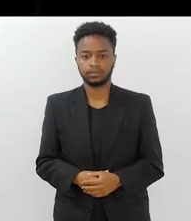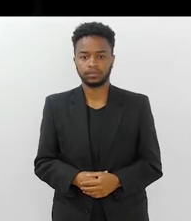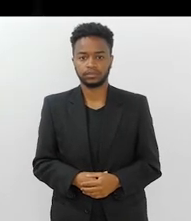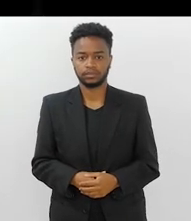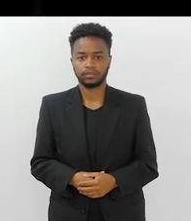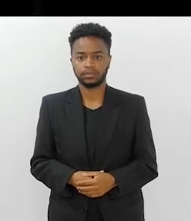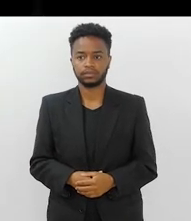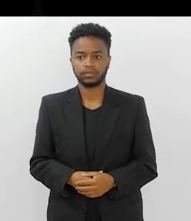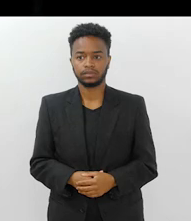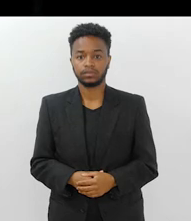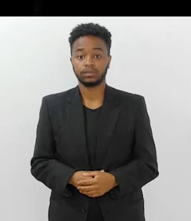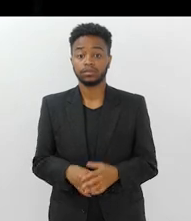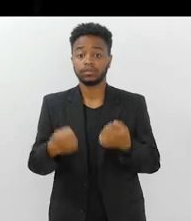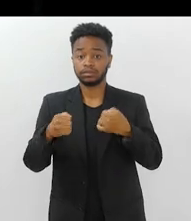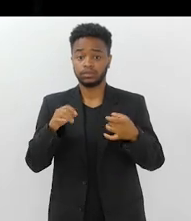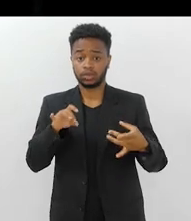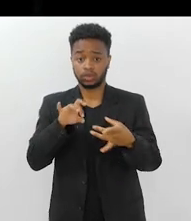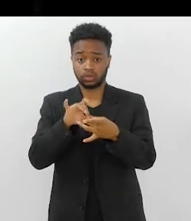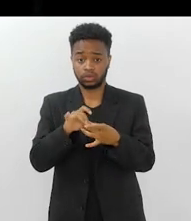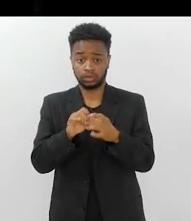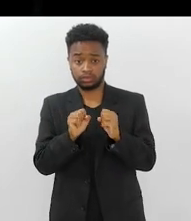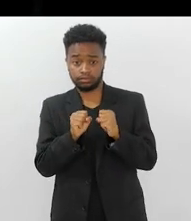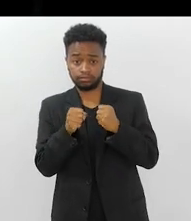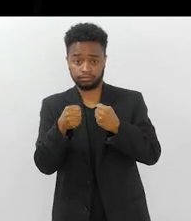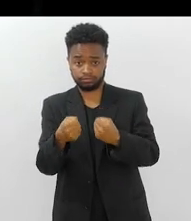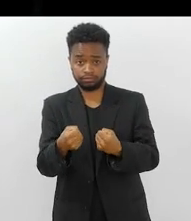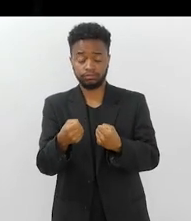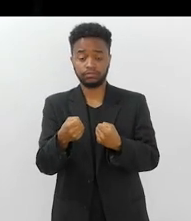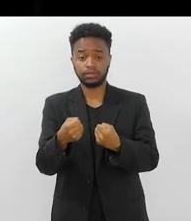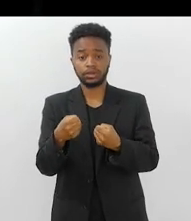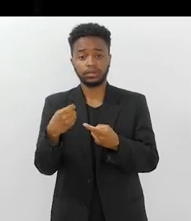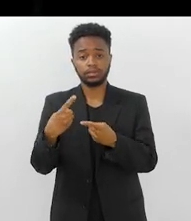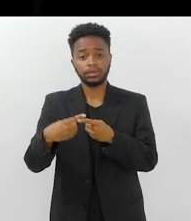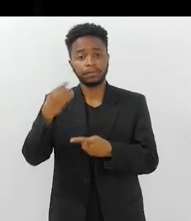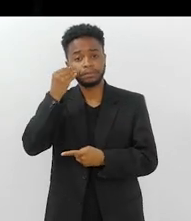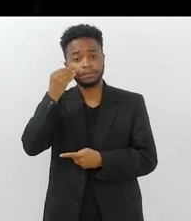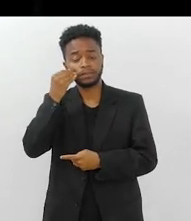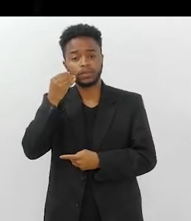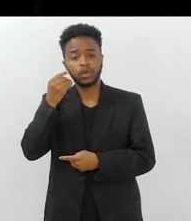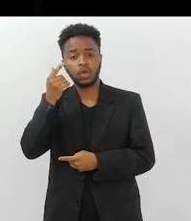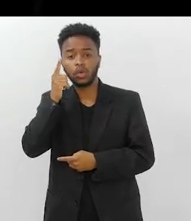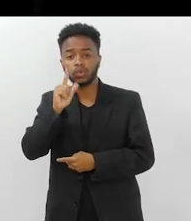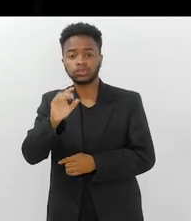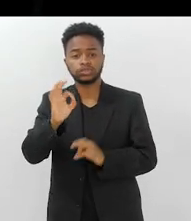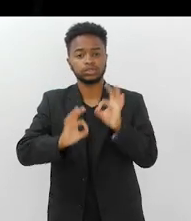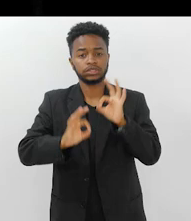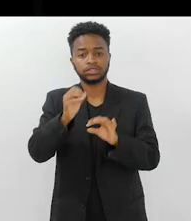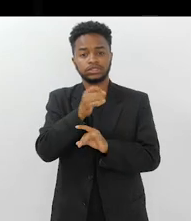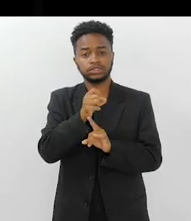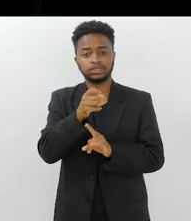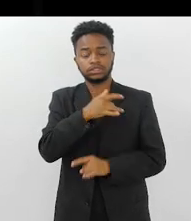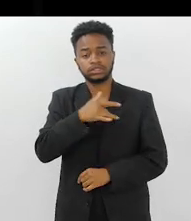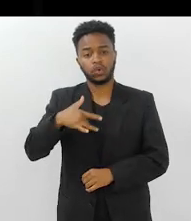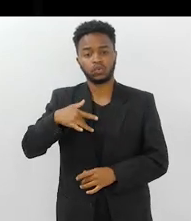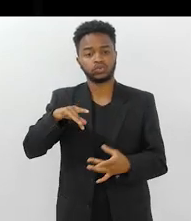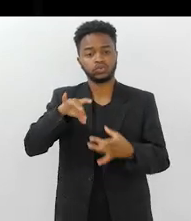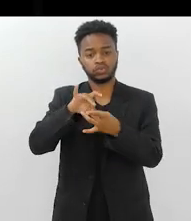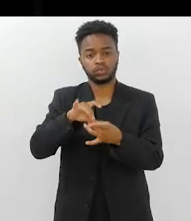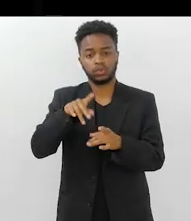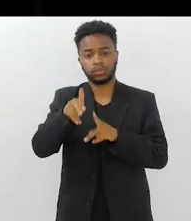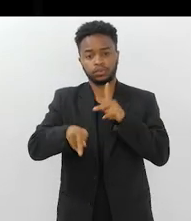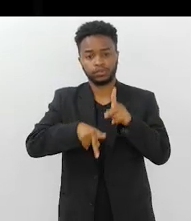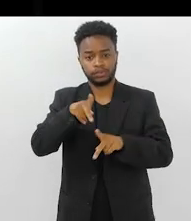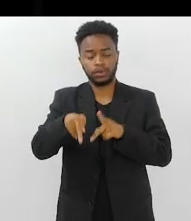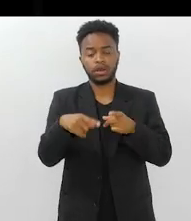unir forças, né? Para você conseguir construir uma saúde direcionada para essa população que